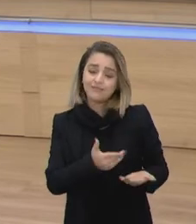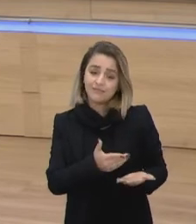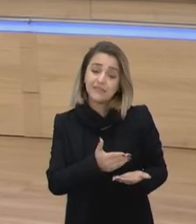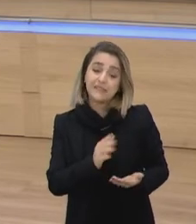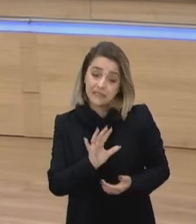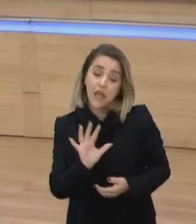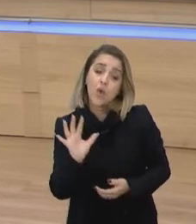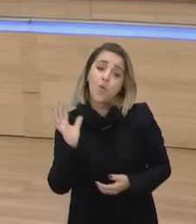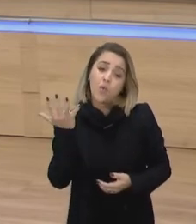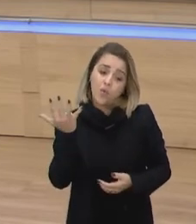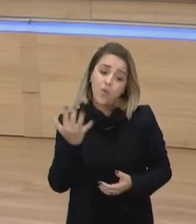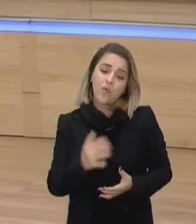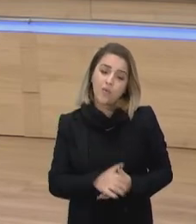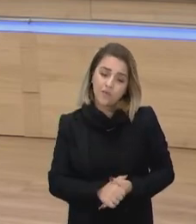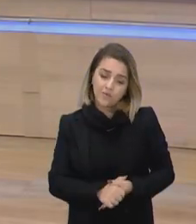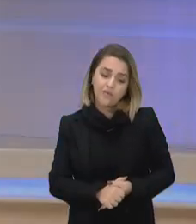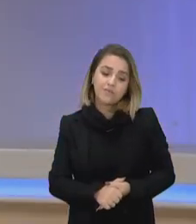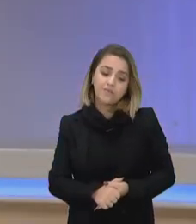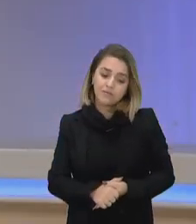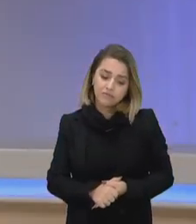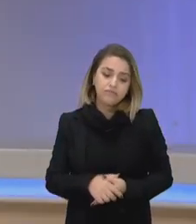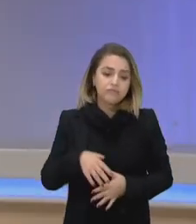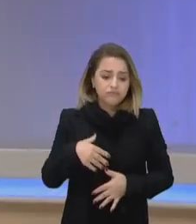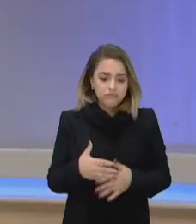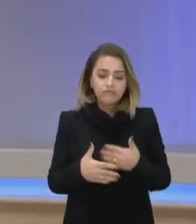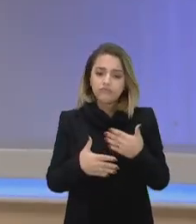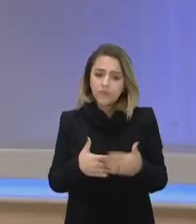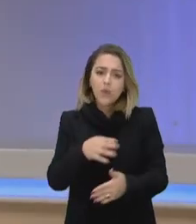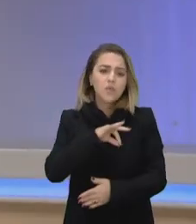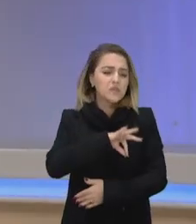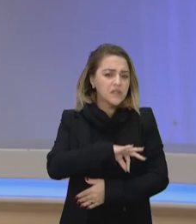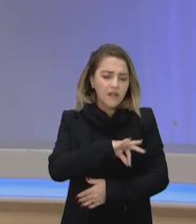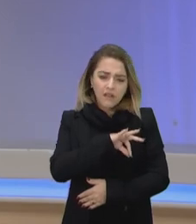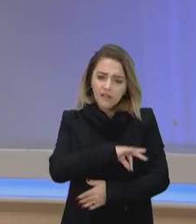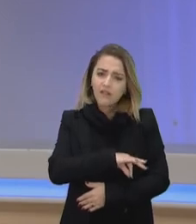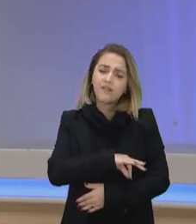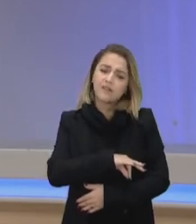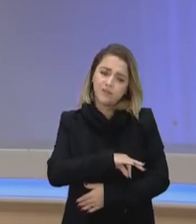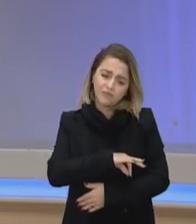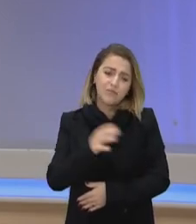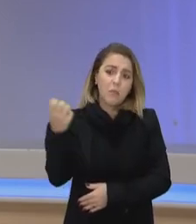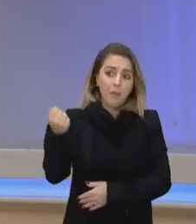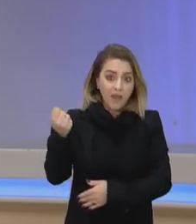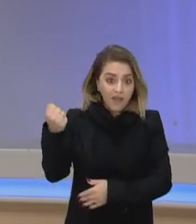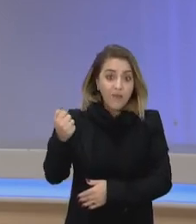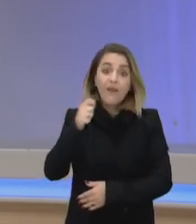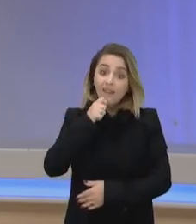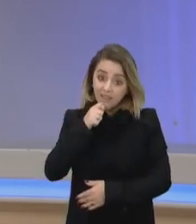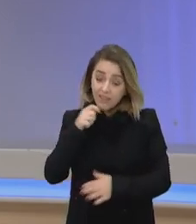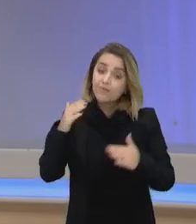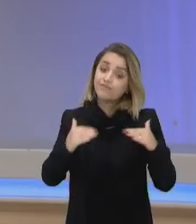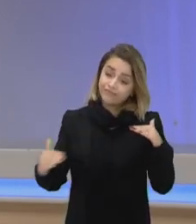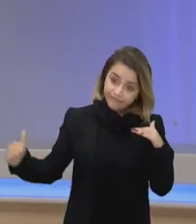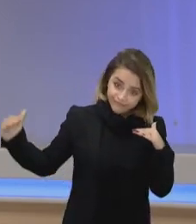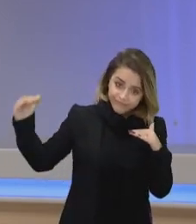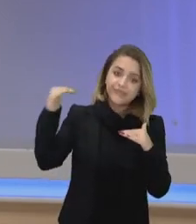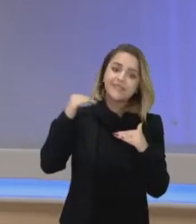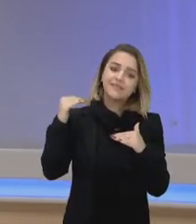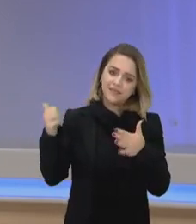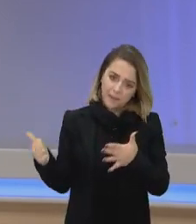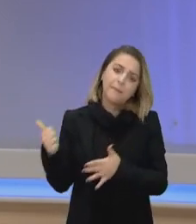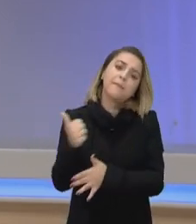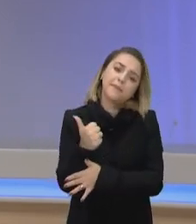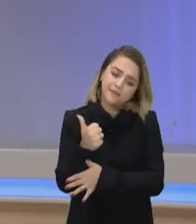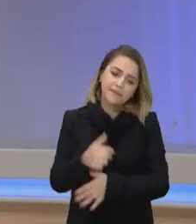acontece, mesmo assim, o salário das pessoas brancas é superior ao salário das pessoas pretas ou